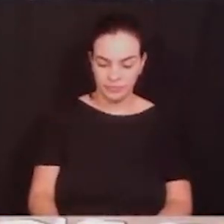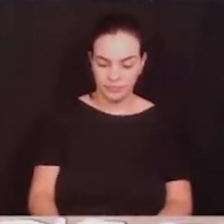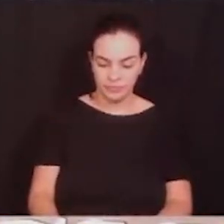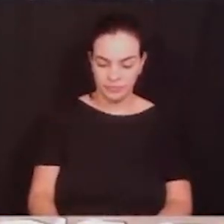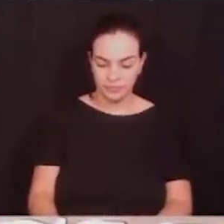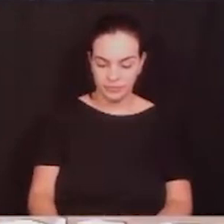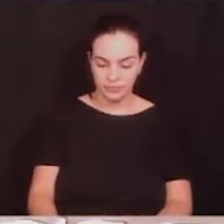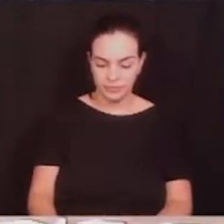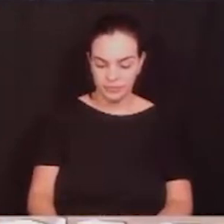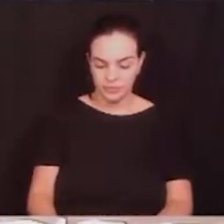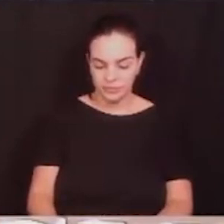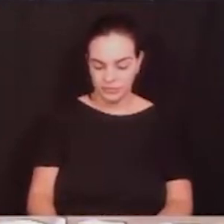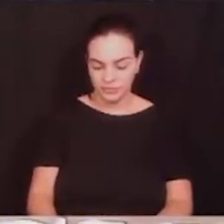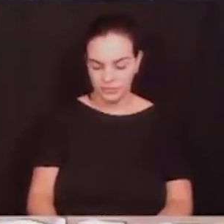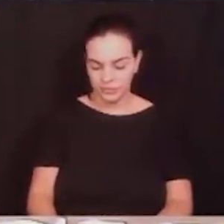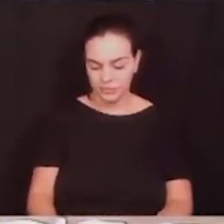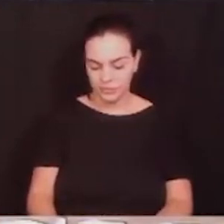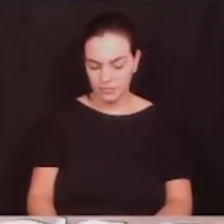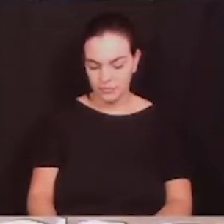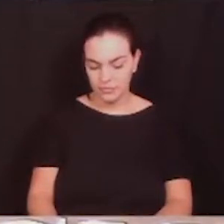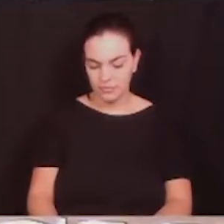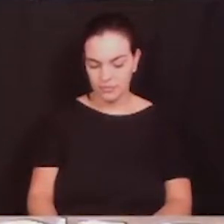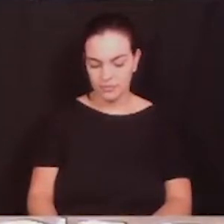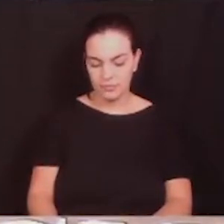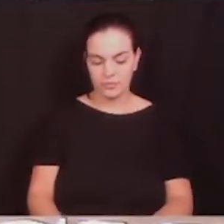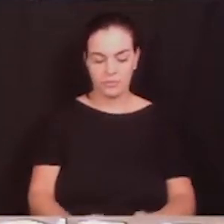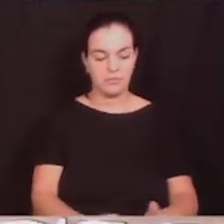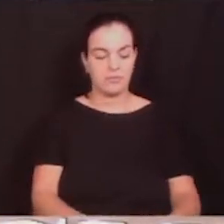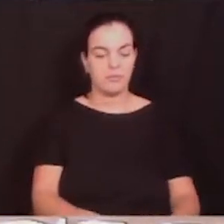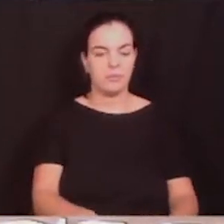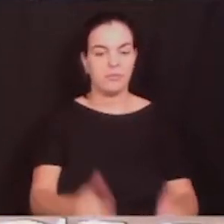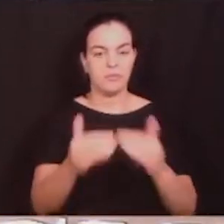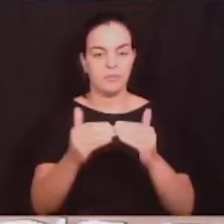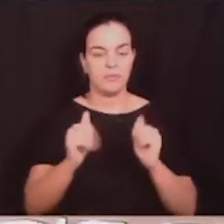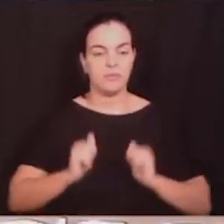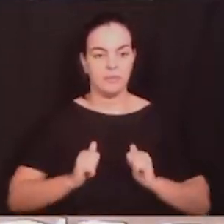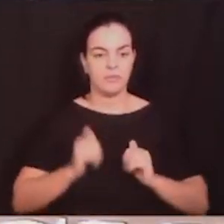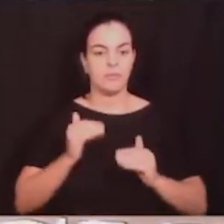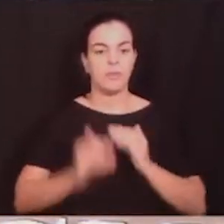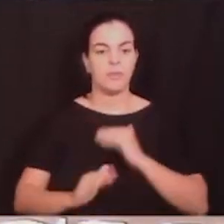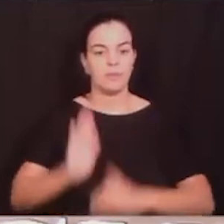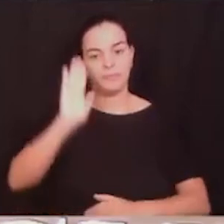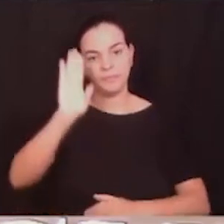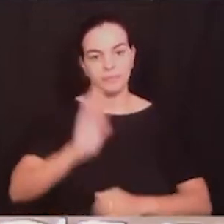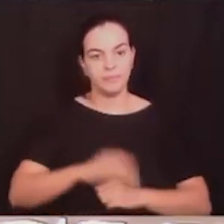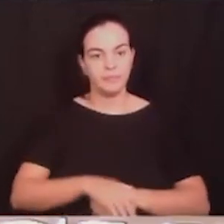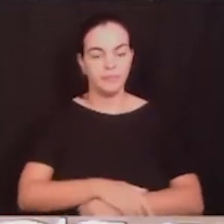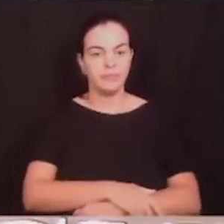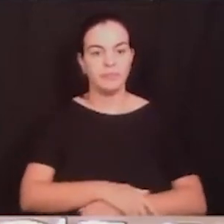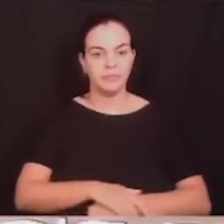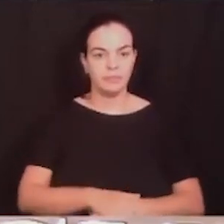Senhores vereadores, os que forem favoráveis, permaneçam como estão, e os contrários, que se manifestem, se levantem.